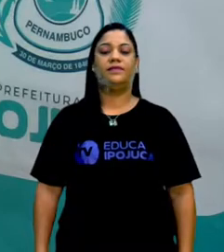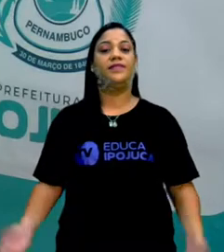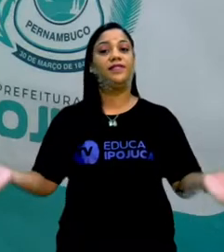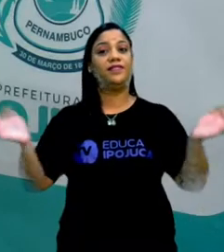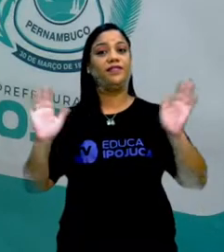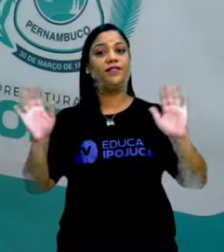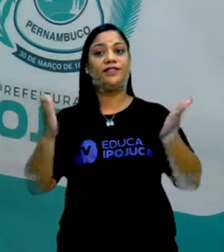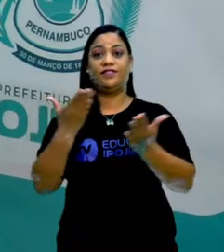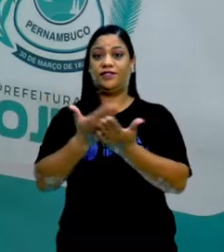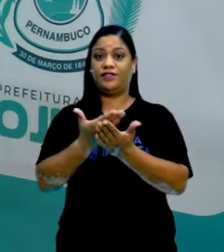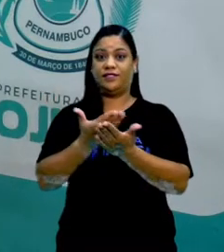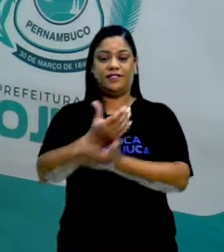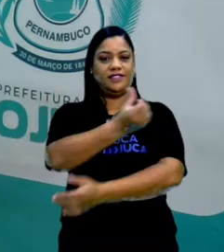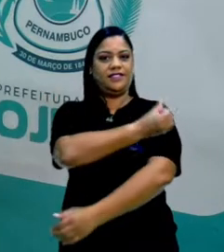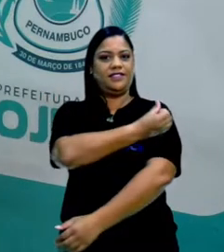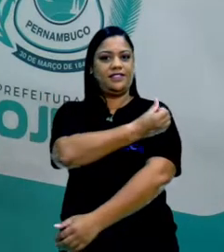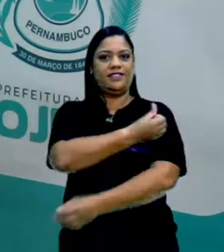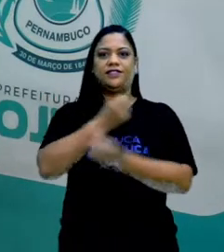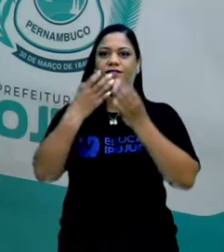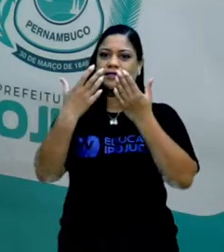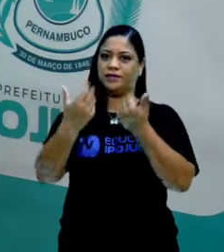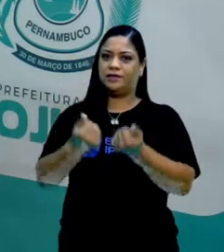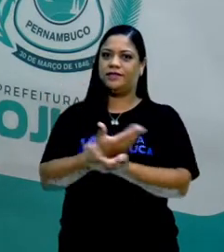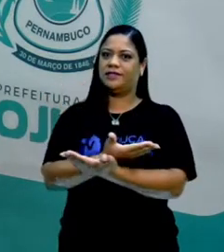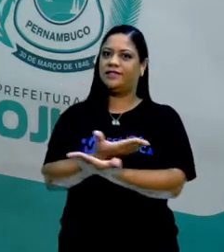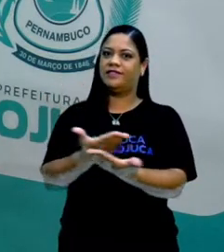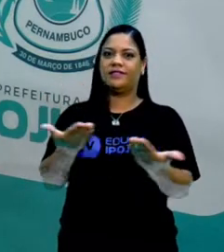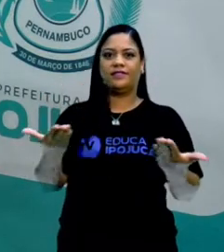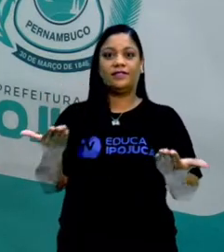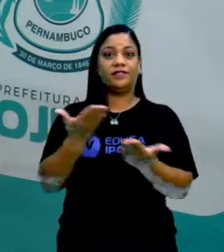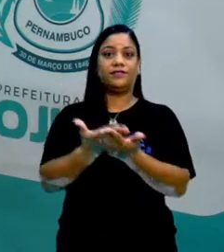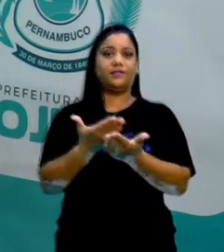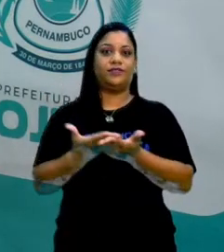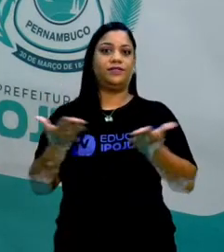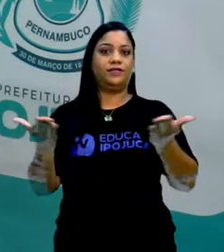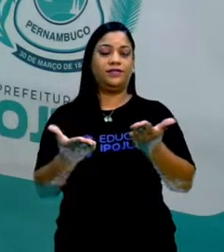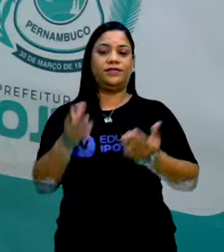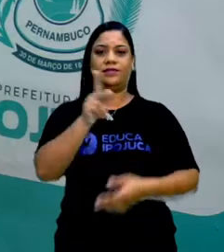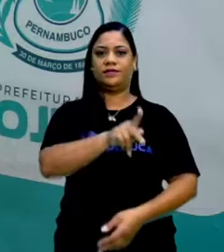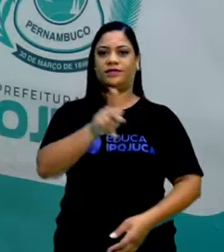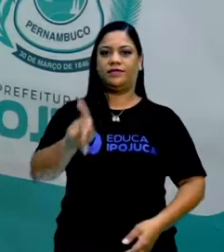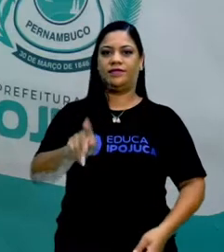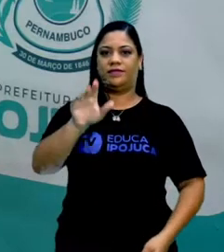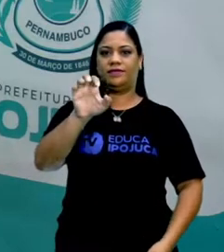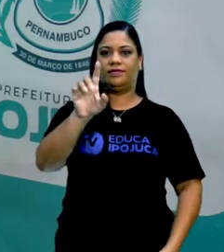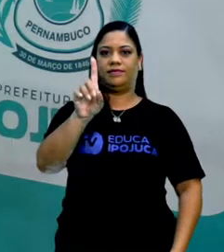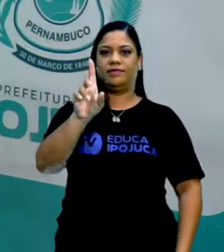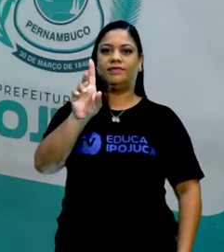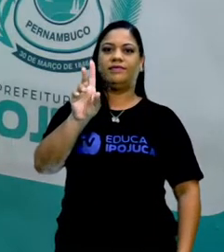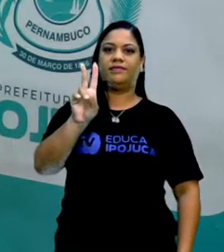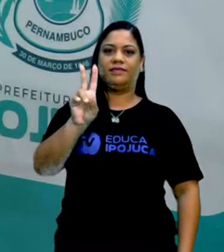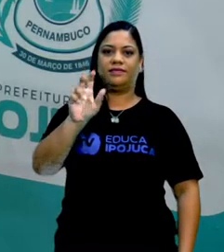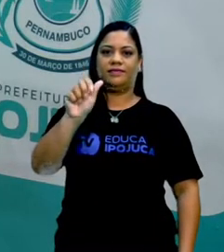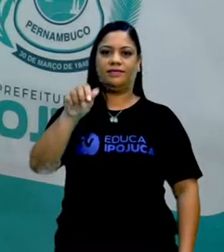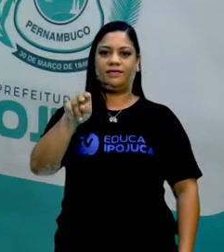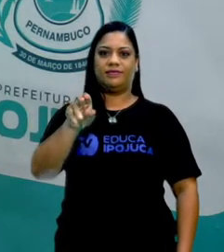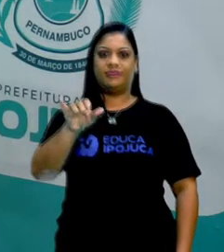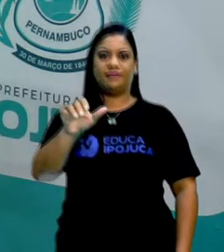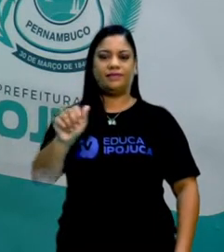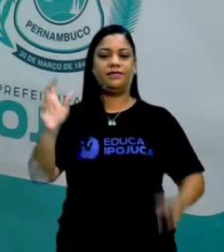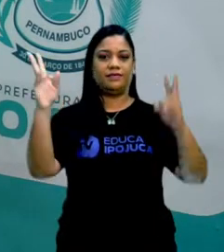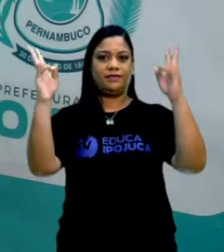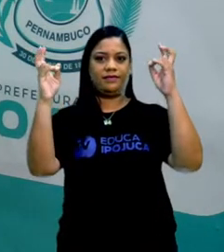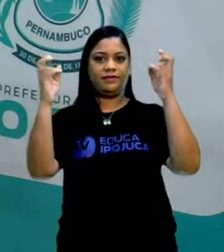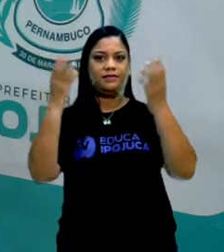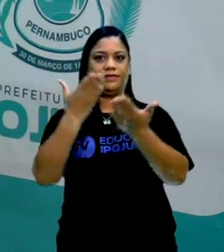Olá estudantes do sexto ano, tudo bem? Vamos à nossa aula de hoje. Eu sou Edvânia Nunes, professora de língua portuguesa. E o tema